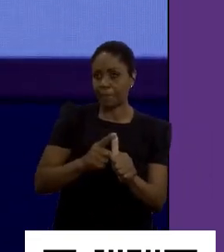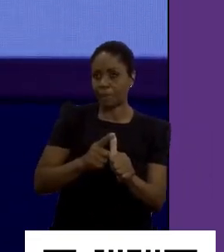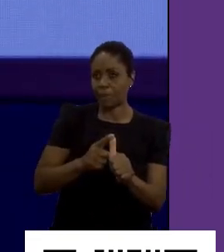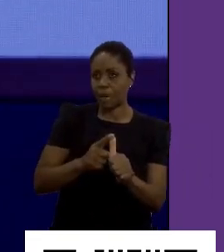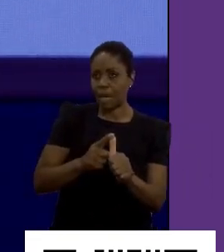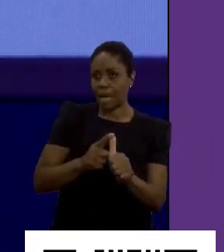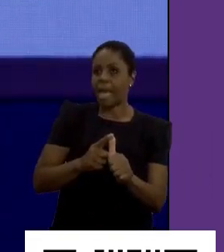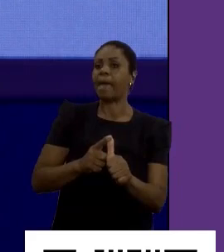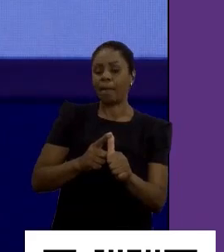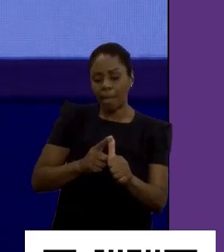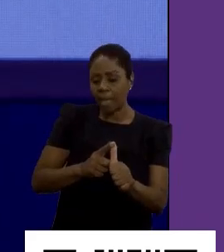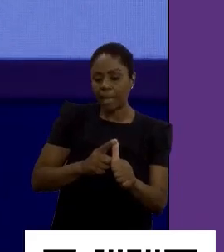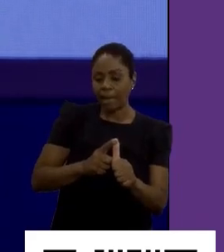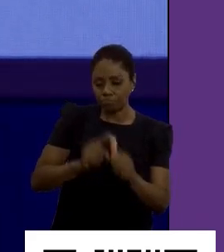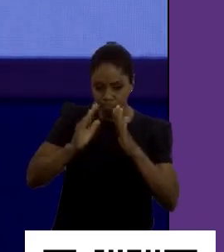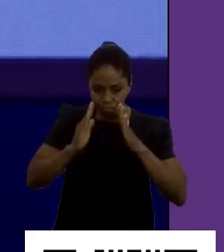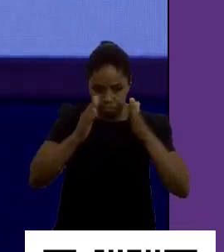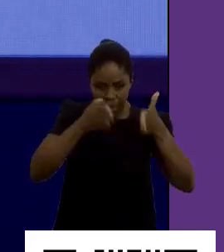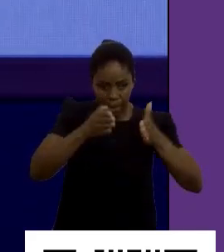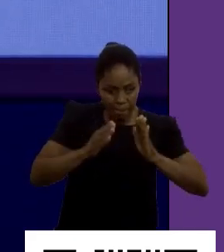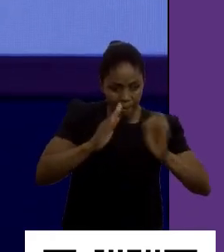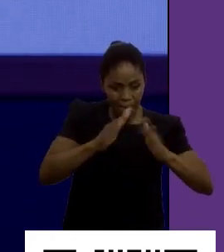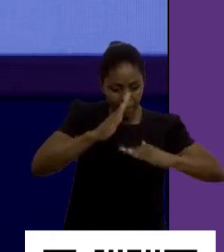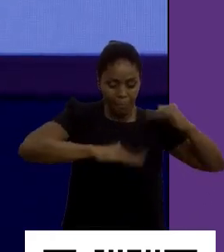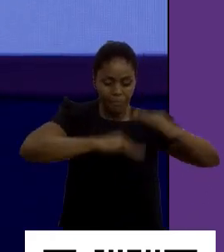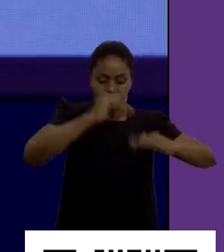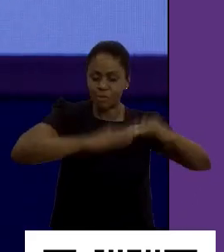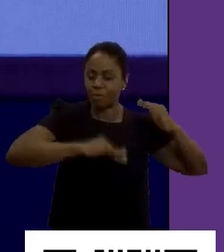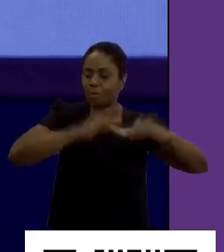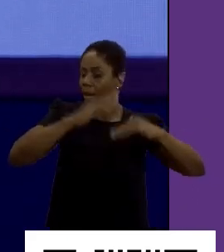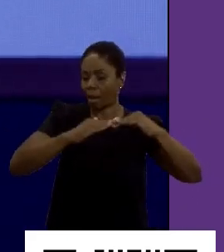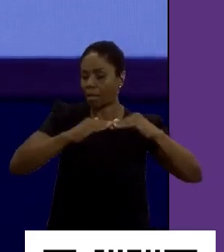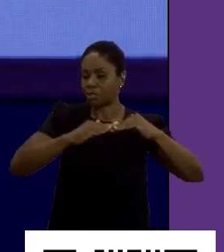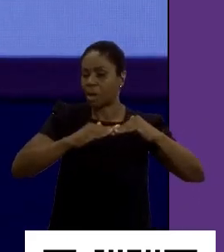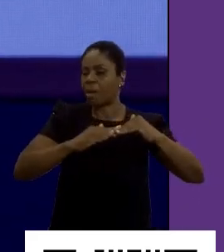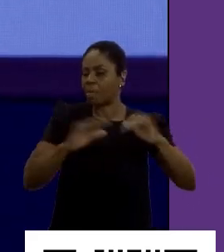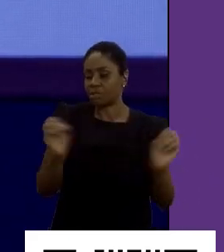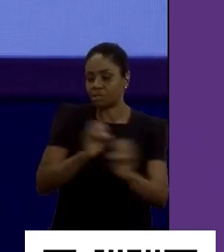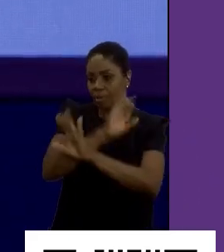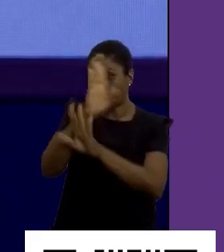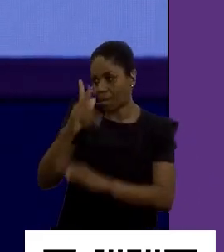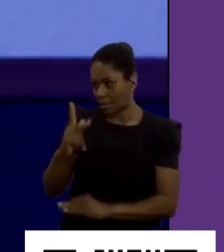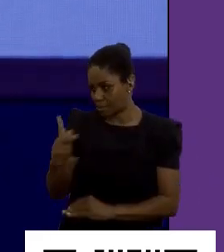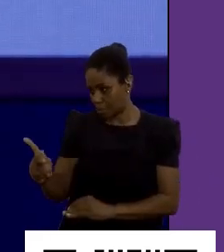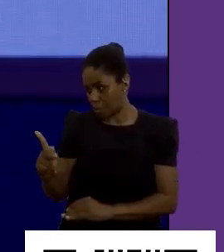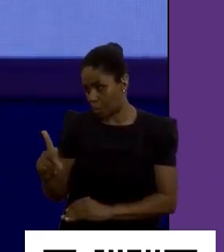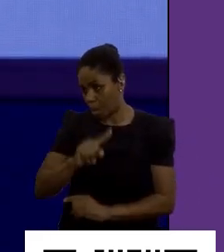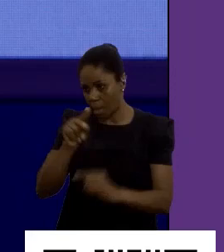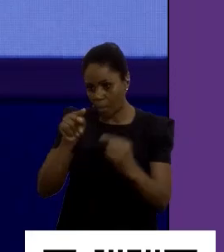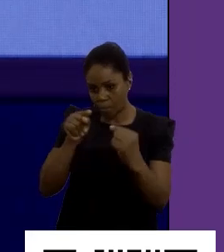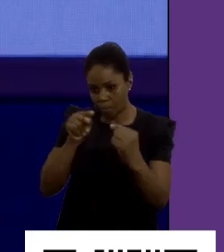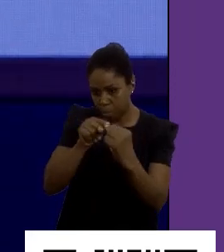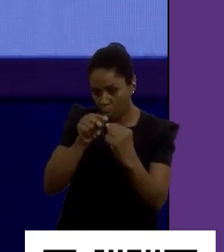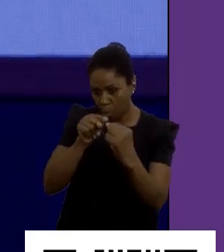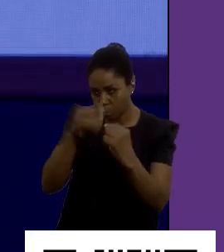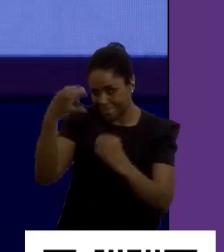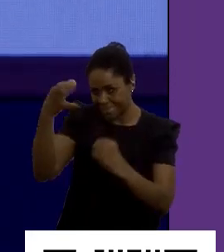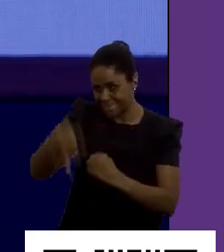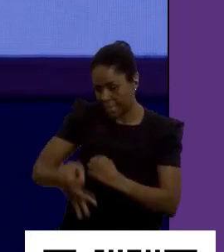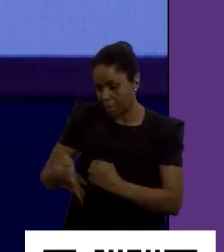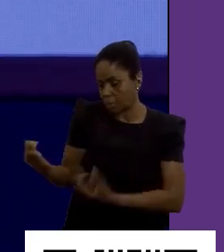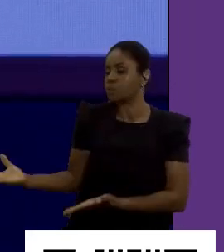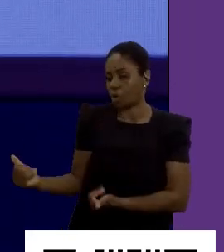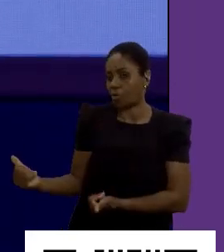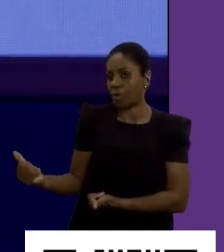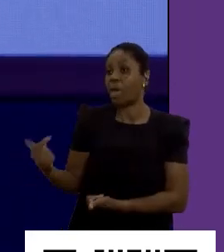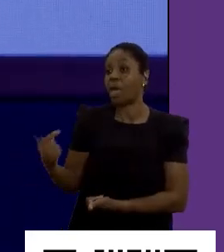Feito isso, mire nessas carreiras que estarão mais aptas a você. Esse é o ponto-chave, fundamental para o jovem. E